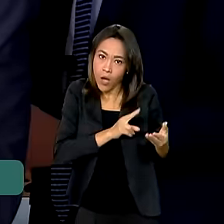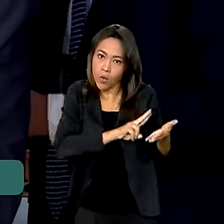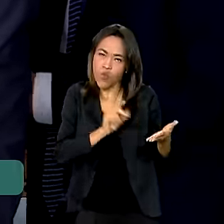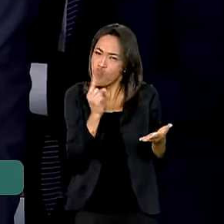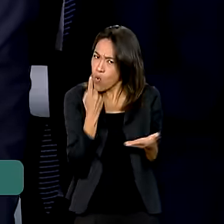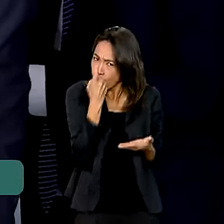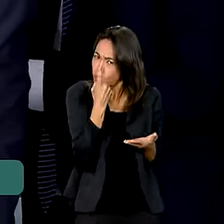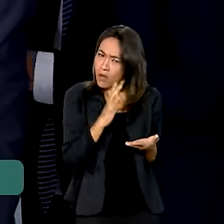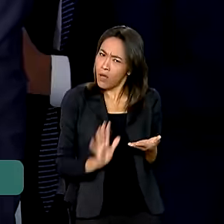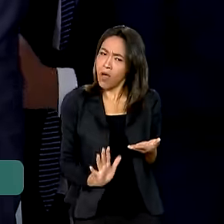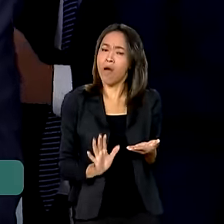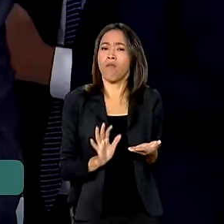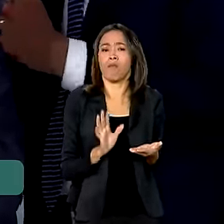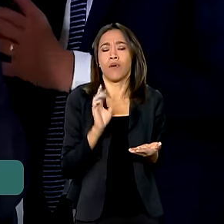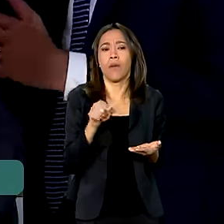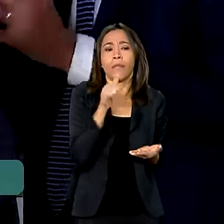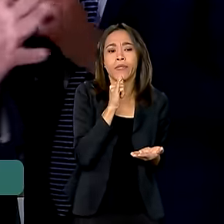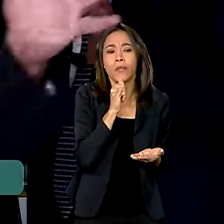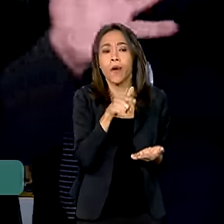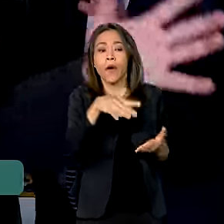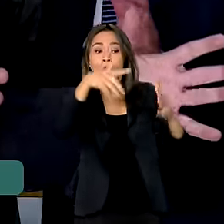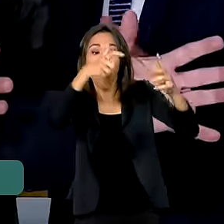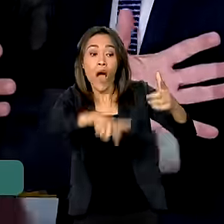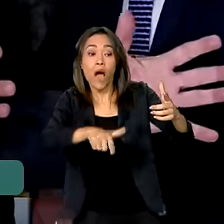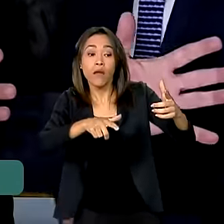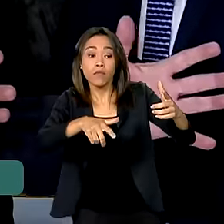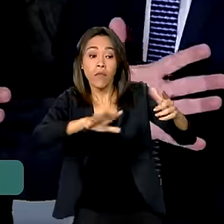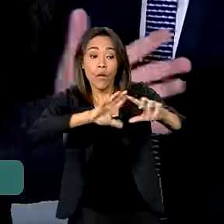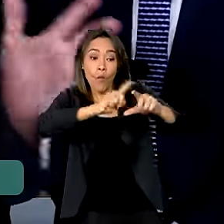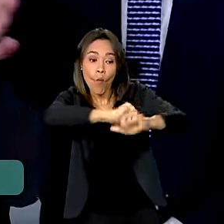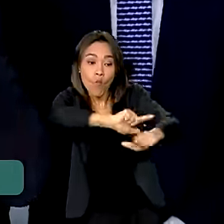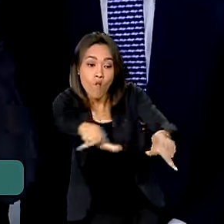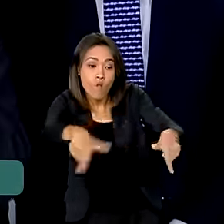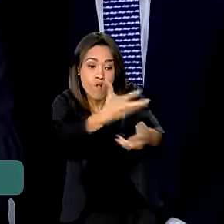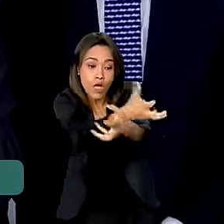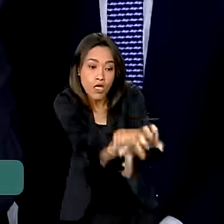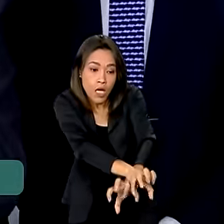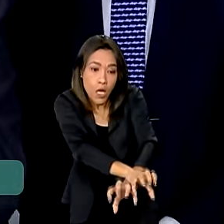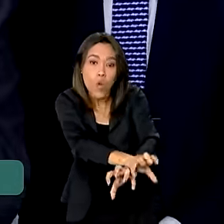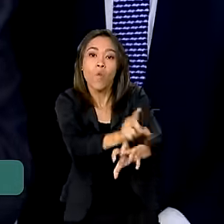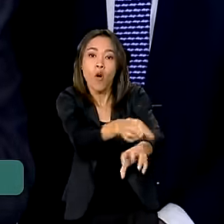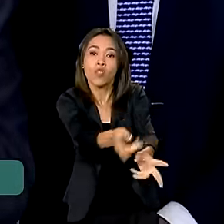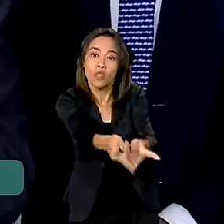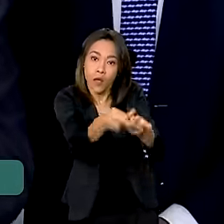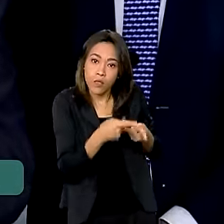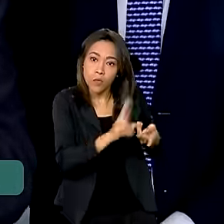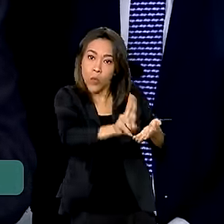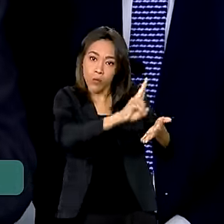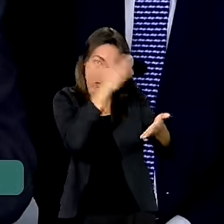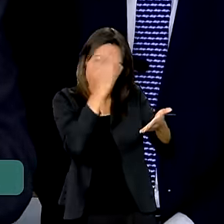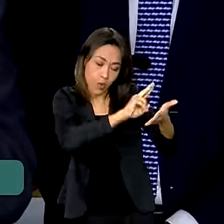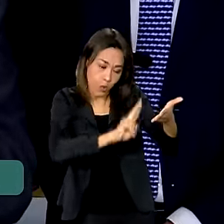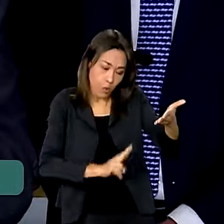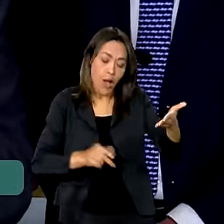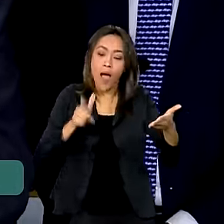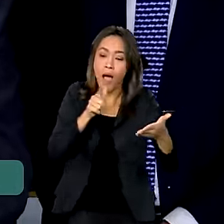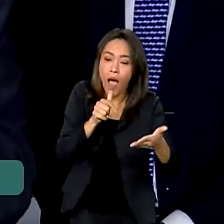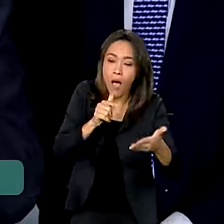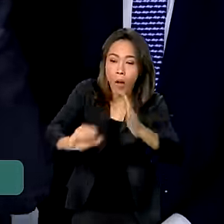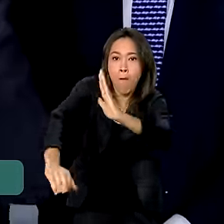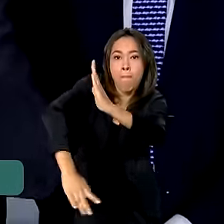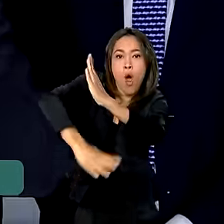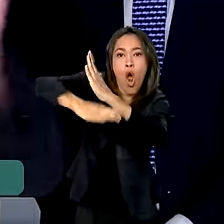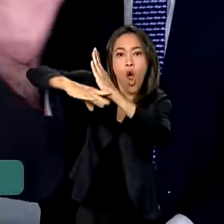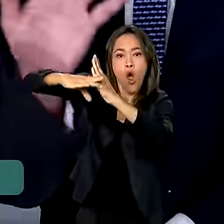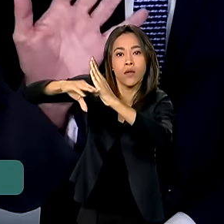única lista. Uma área que não está embaixo d'água pode ir antes. Uma área que ele quer aguardar, que é água abaixo, ele vai mandar depois. Então,